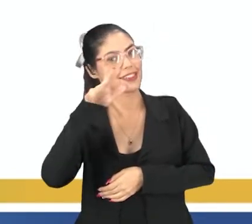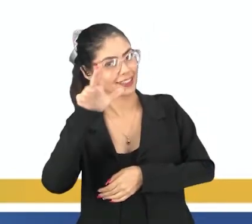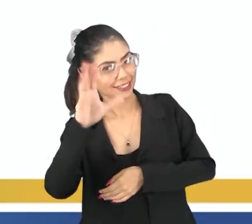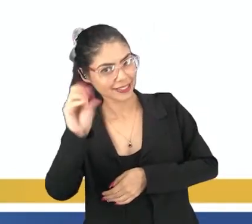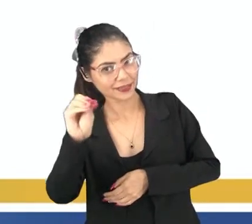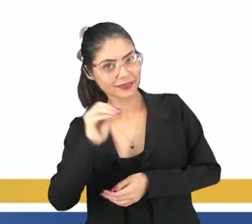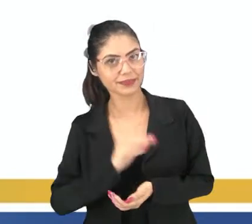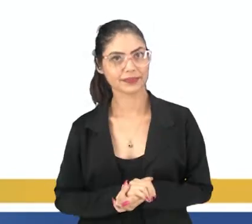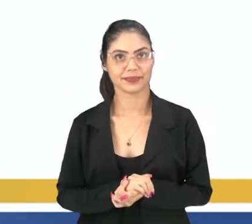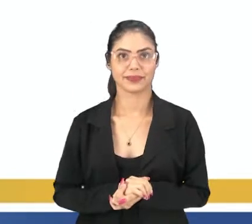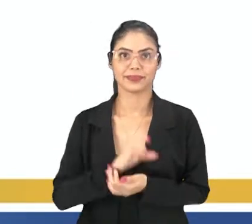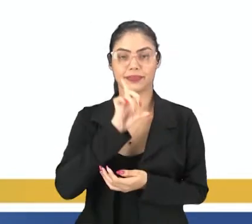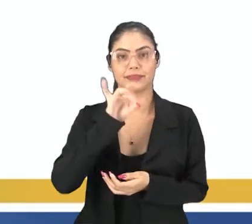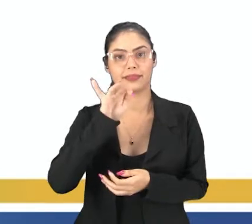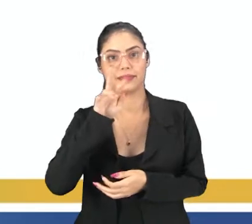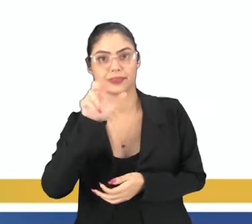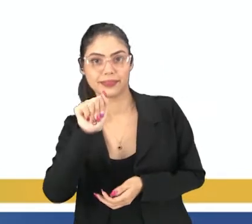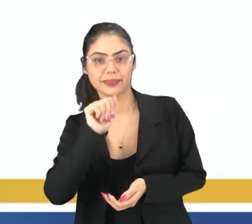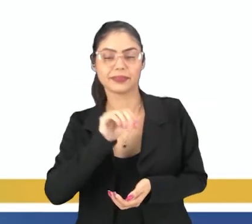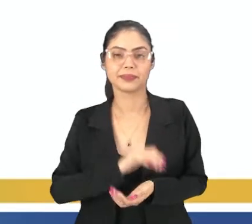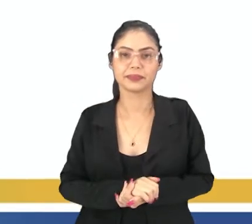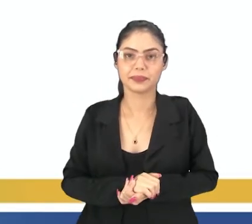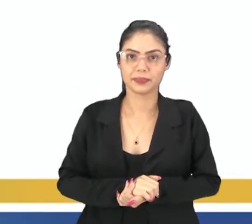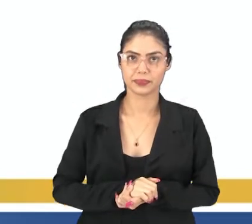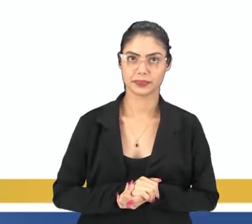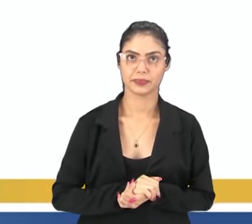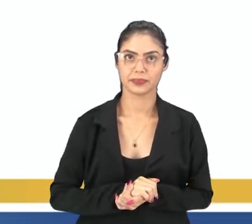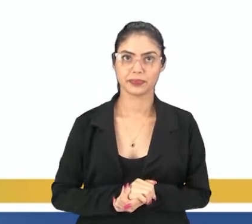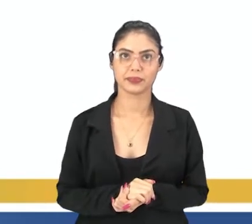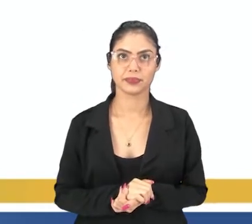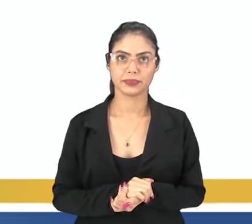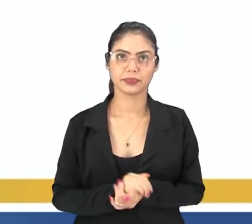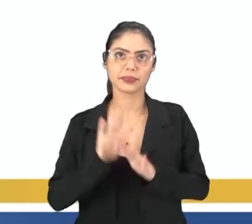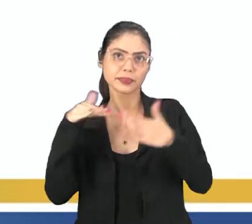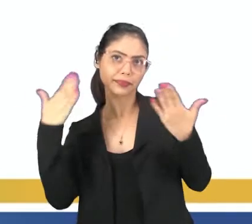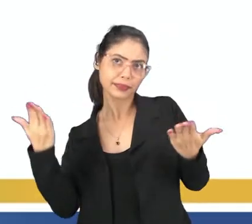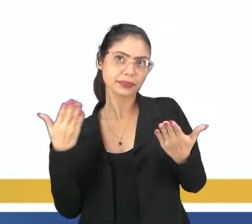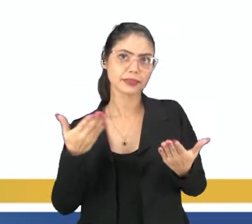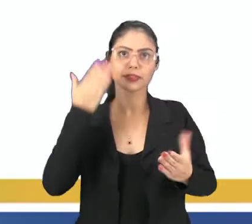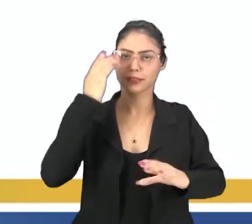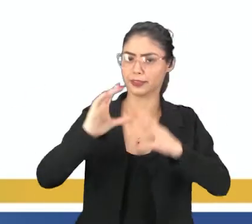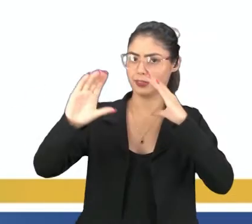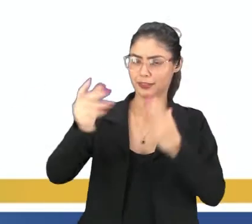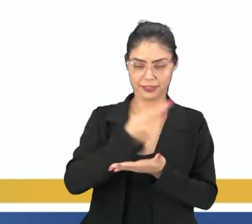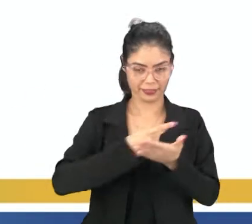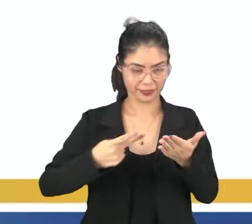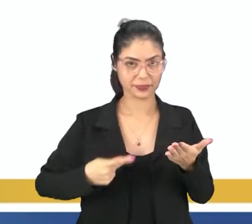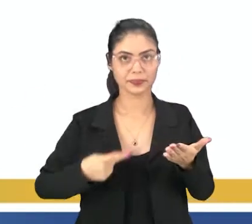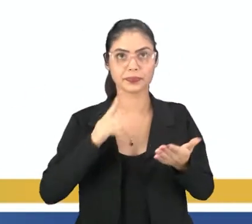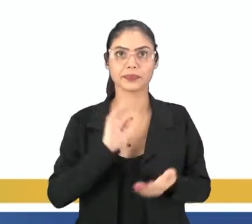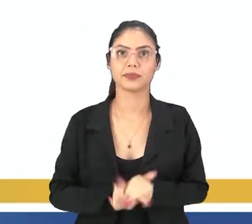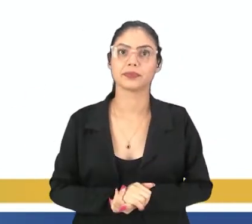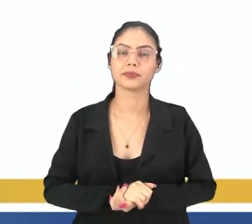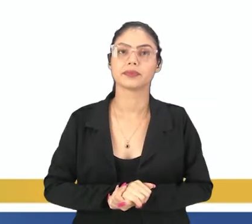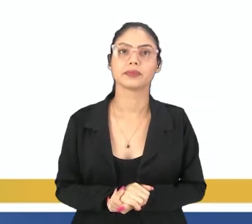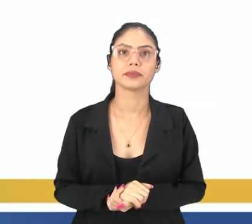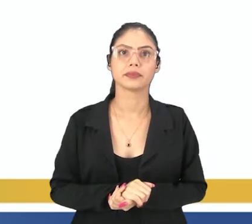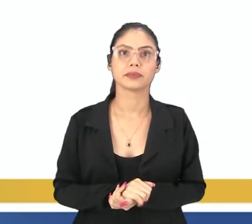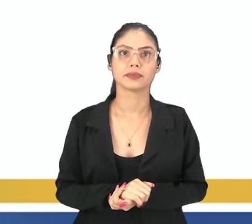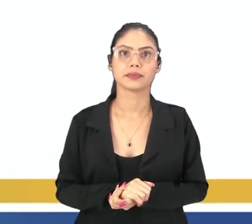leilão, Cecília Meireles. Que tal cantarmos o poema Leilão de Jardim?